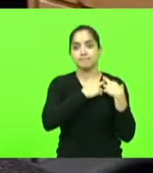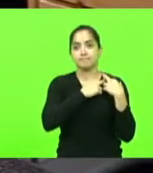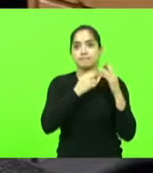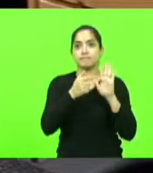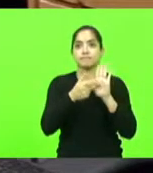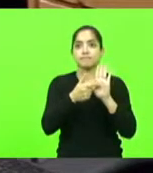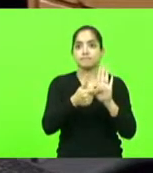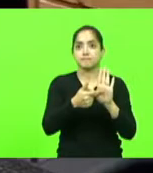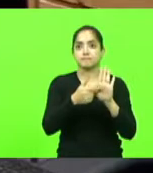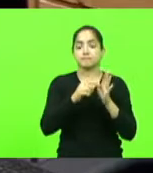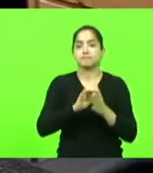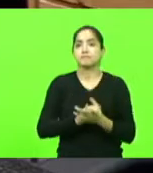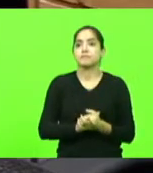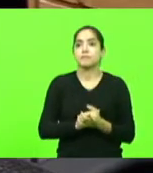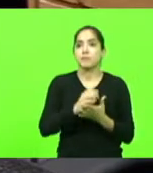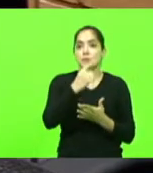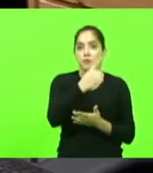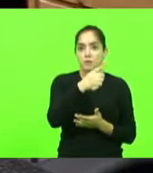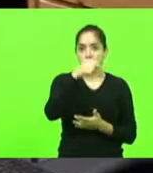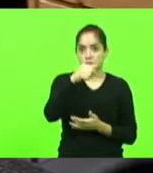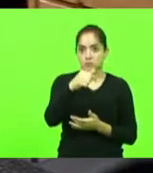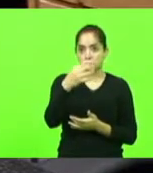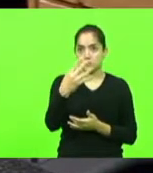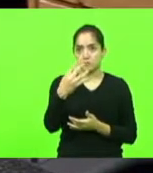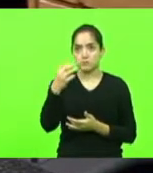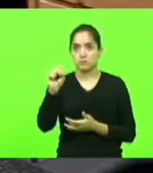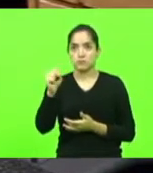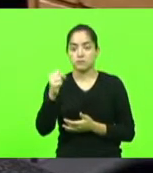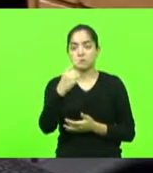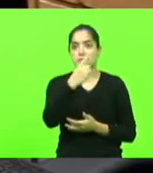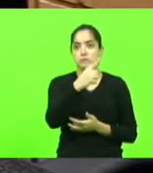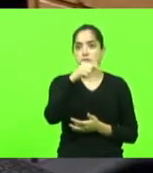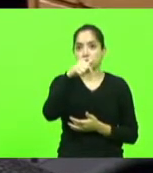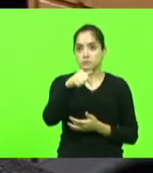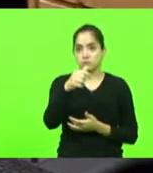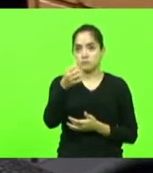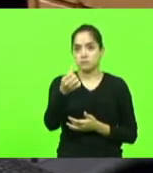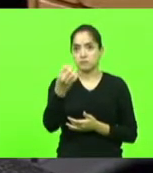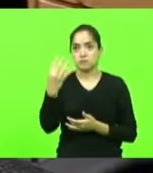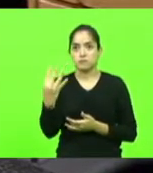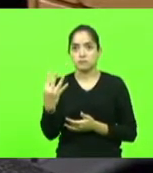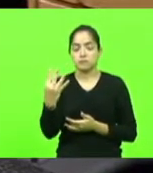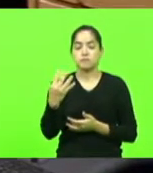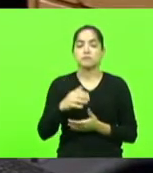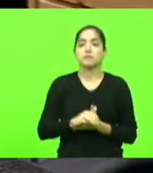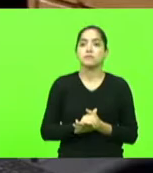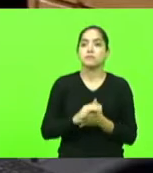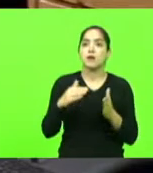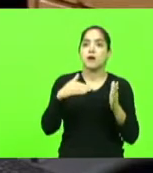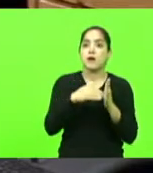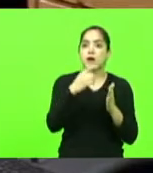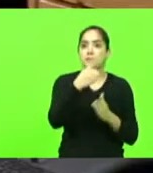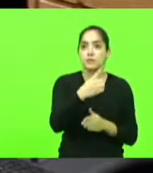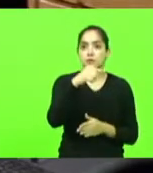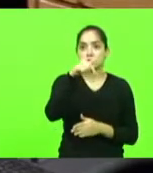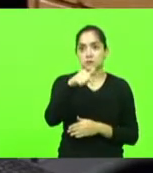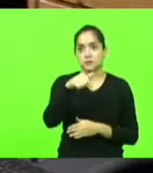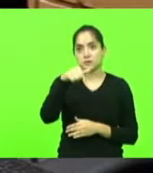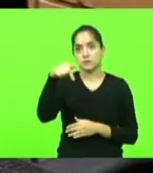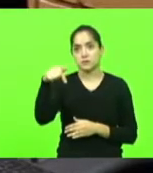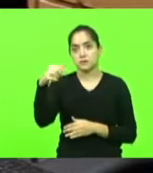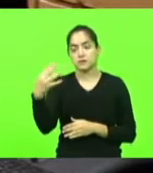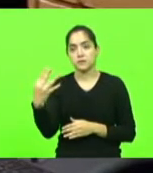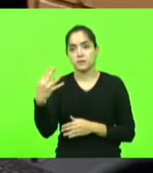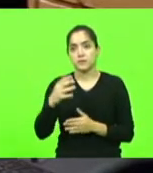as indicações 1748 e 1764 a 1774.